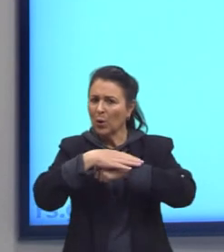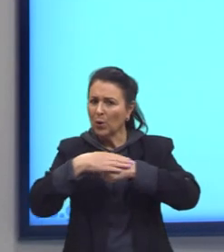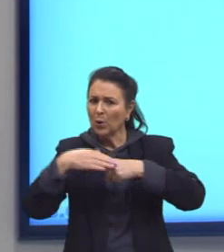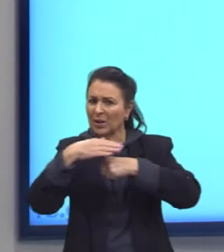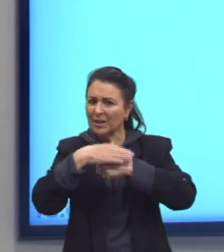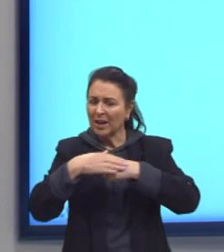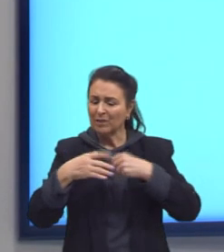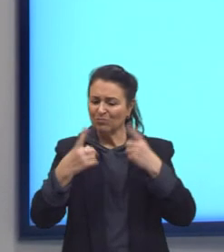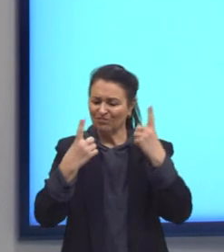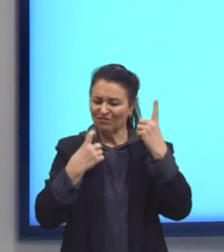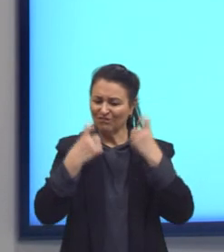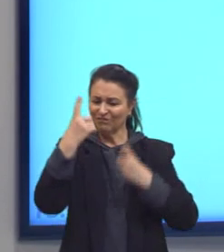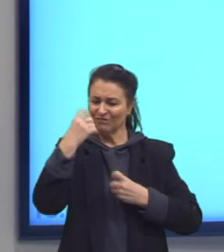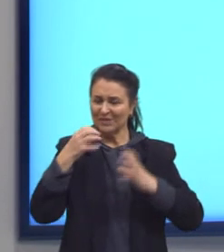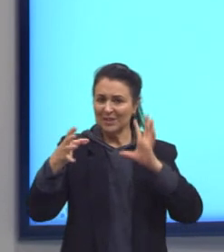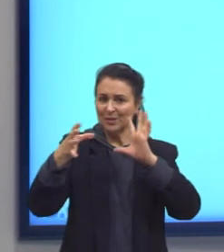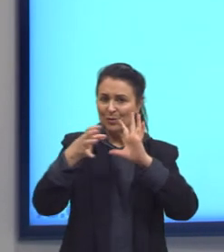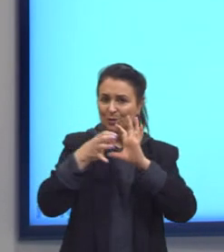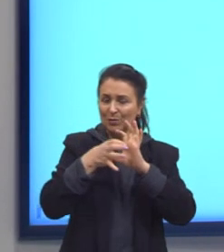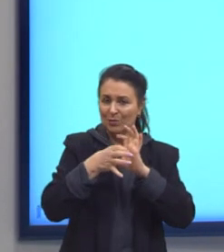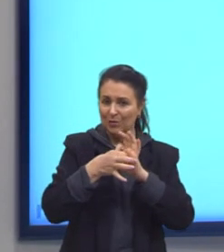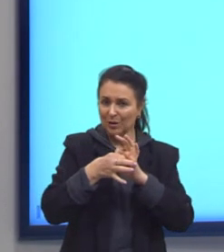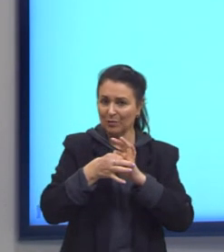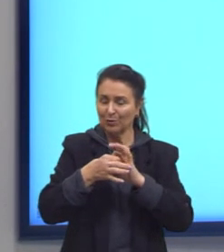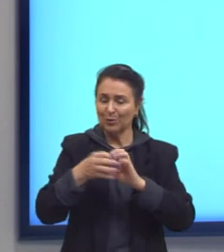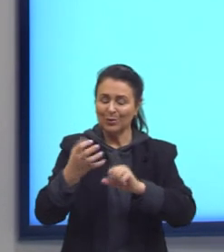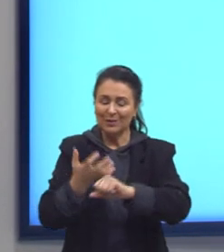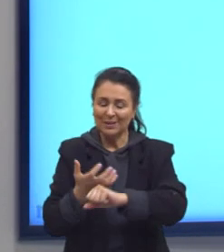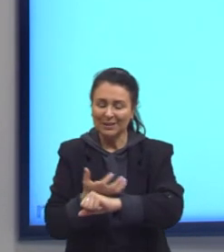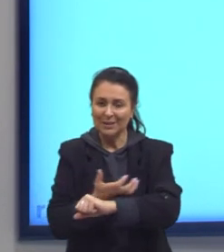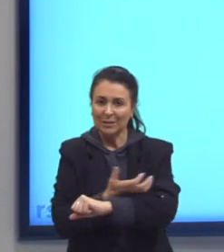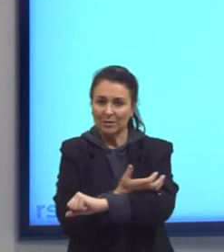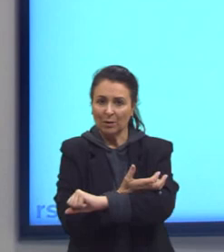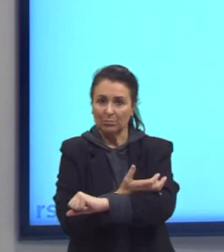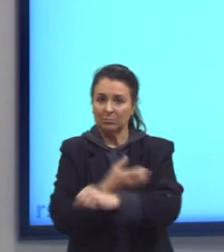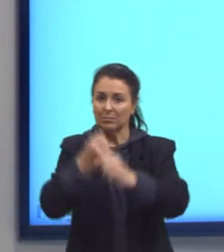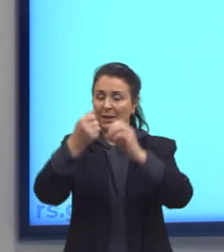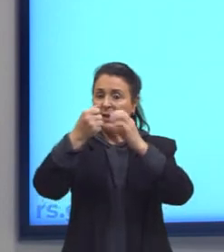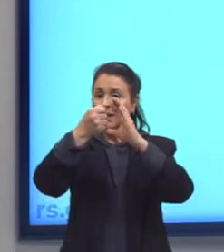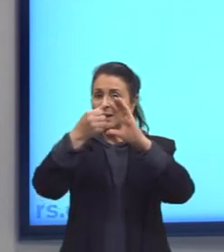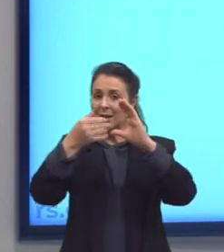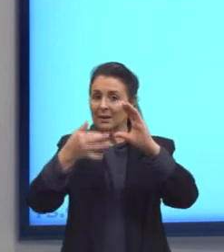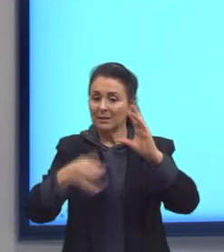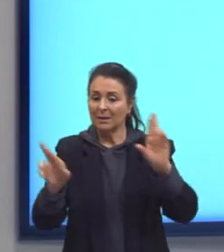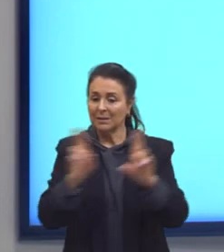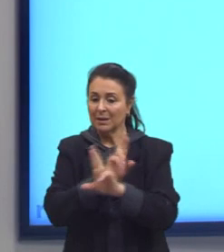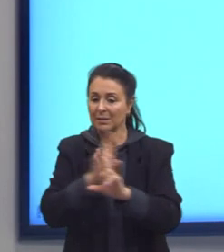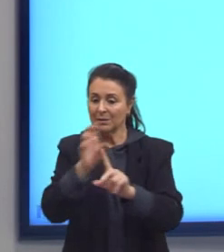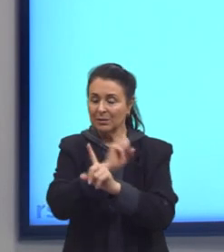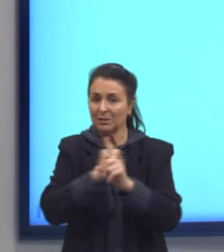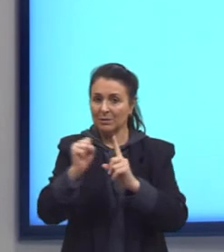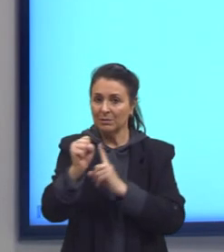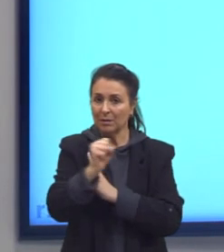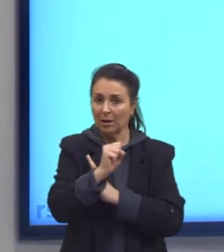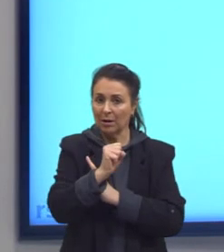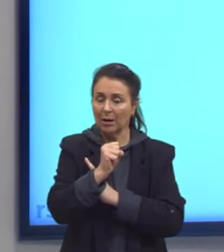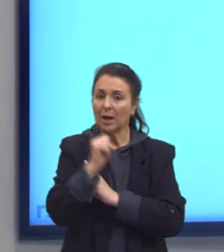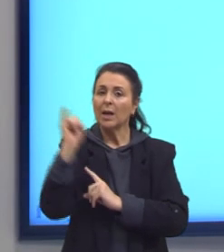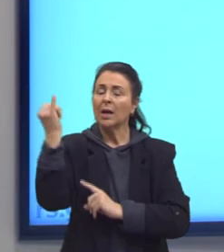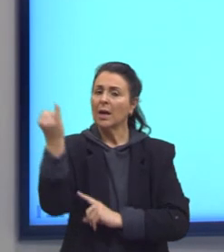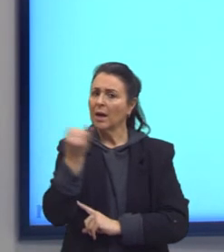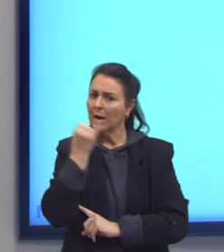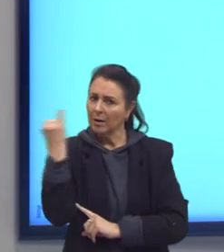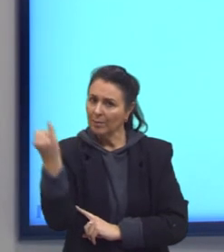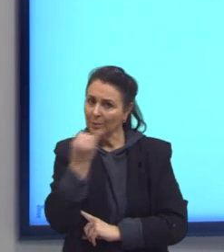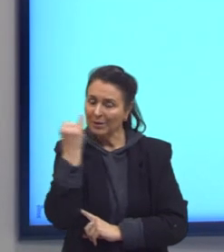expressão dos vínculos de cunho emotivo, característico das relações sociais. É bem importante isso, turma?